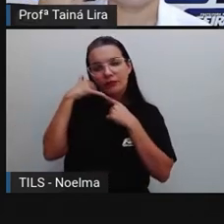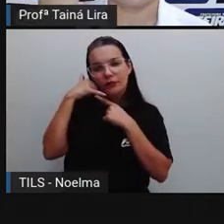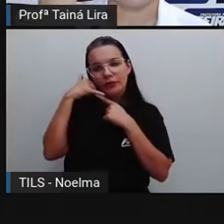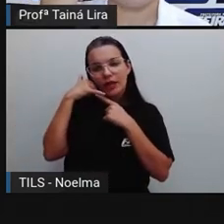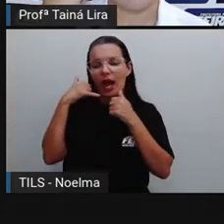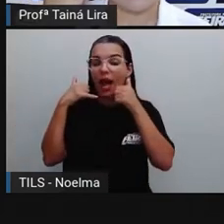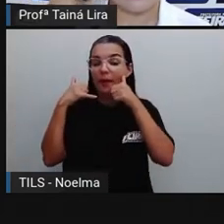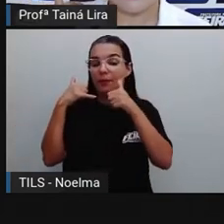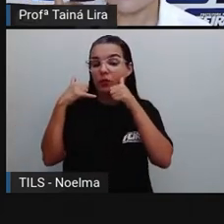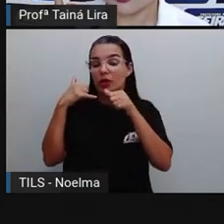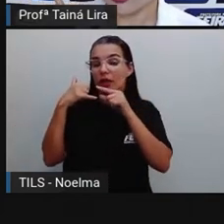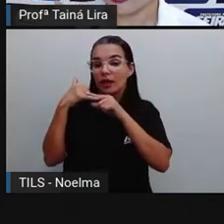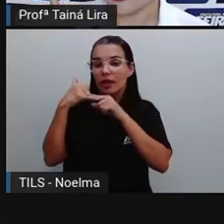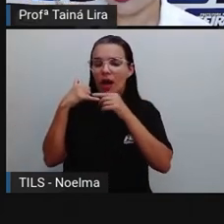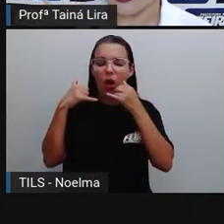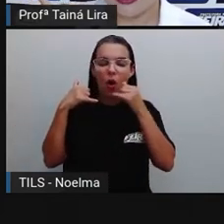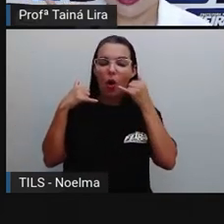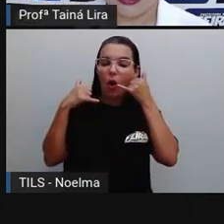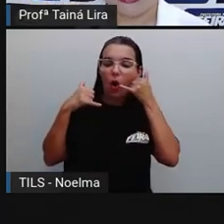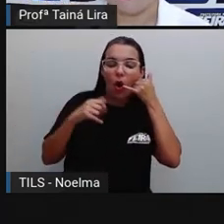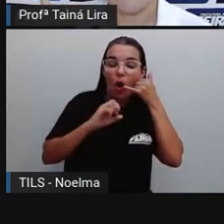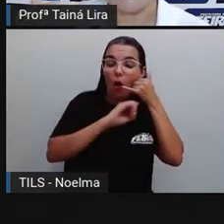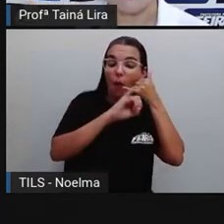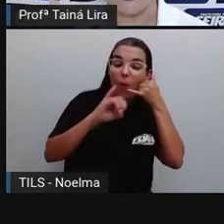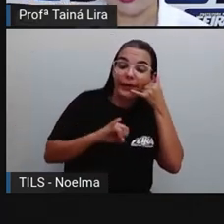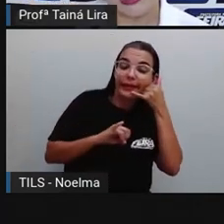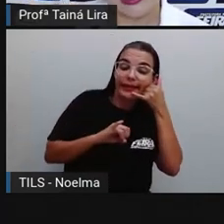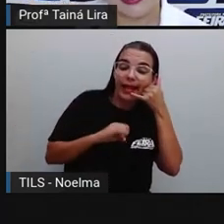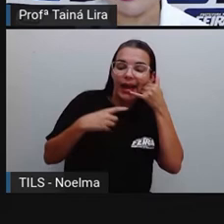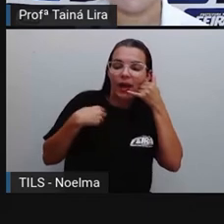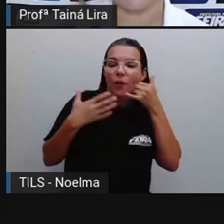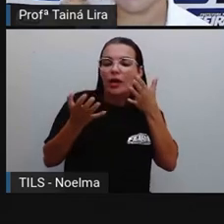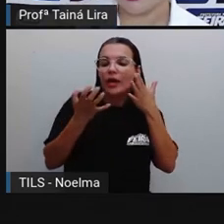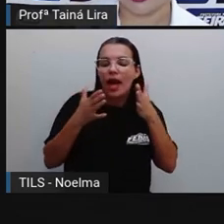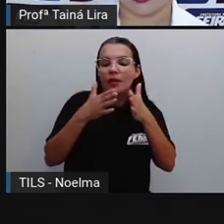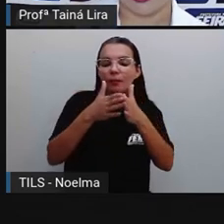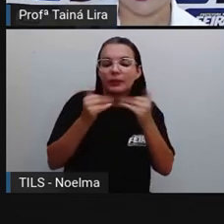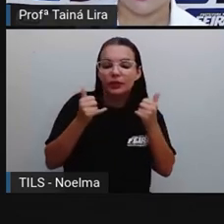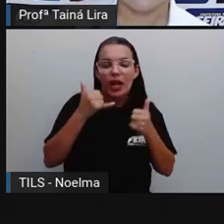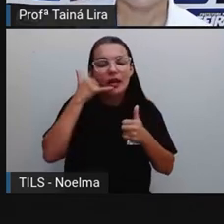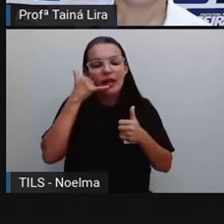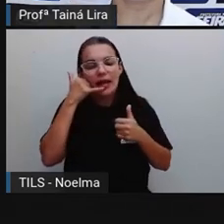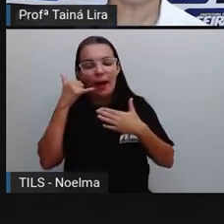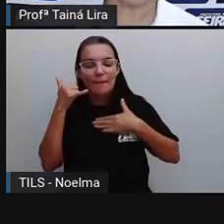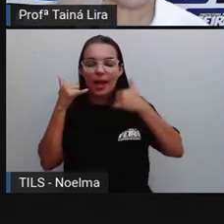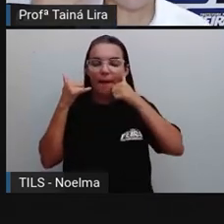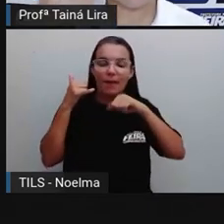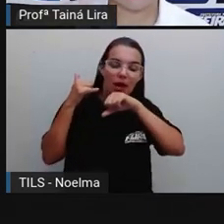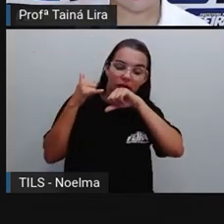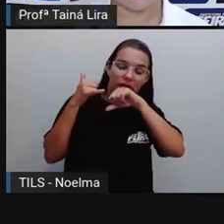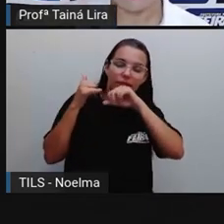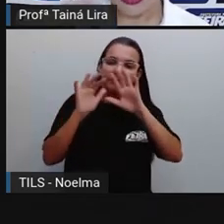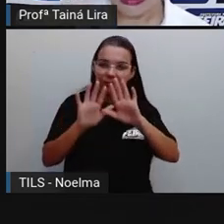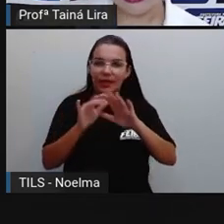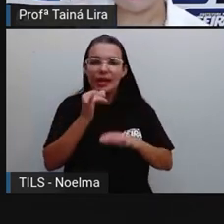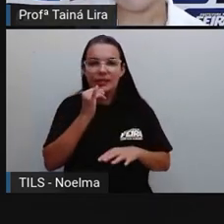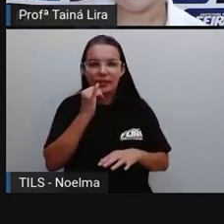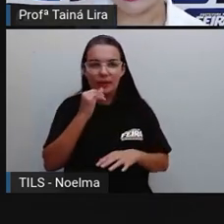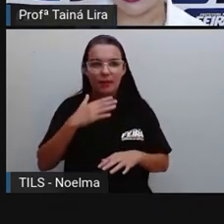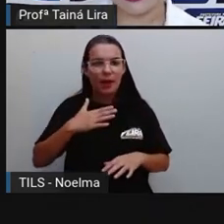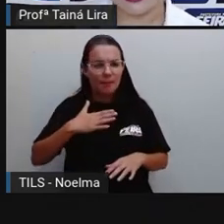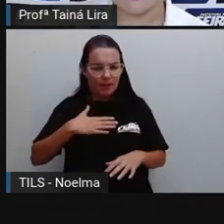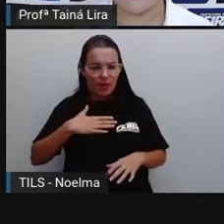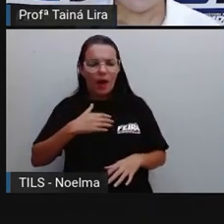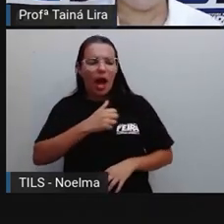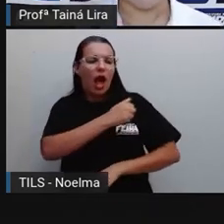telefonista, lhe atendia lá na central e você pedia a ligação. Por exemplo, vamos imaginar que o meu aluno